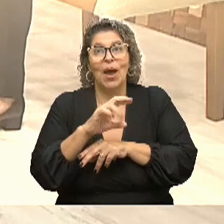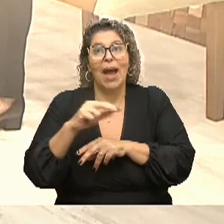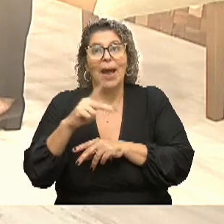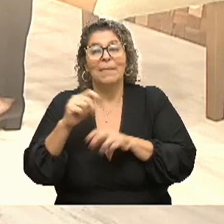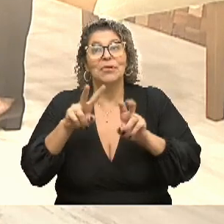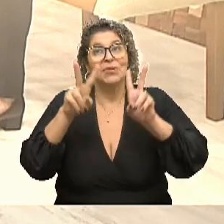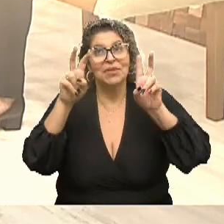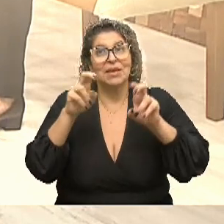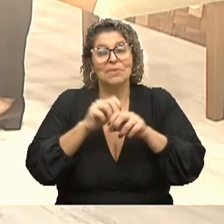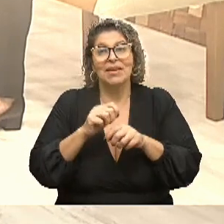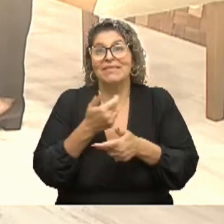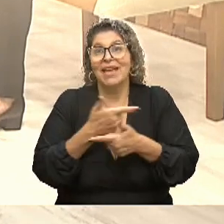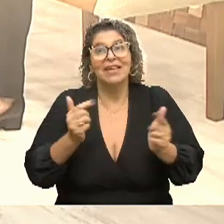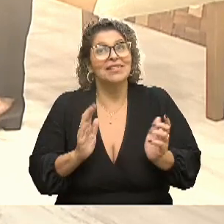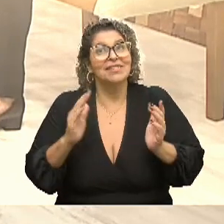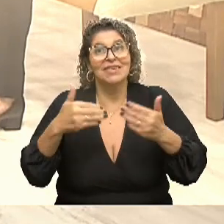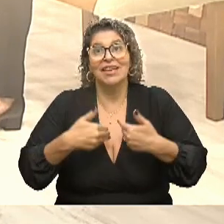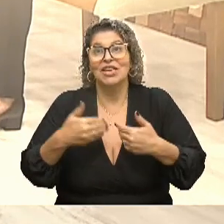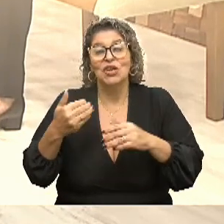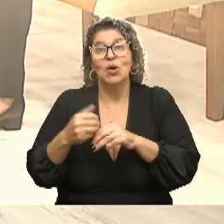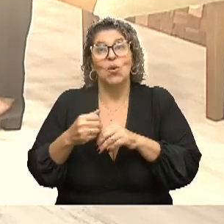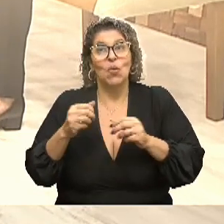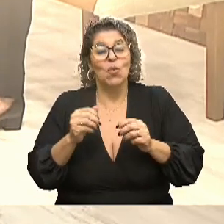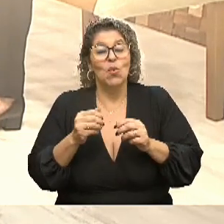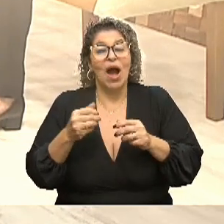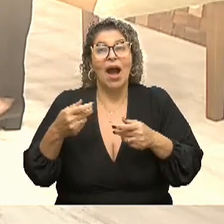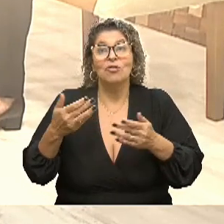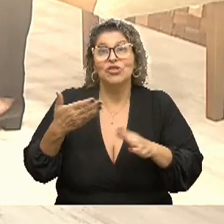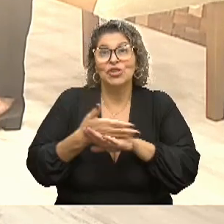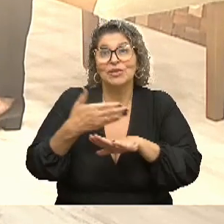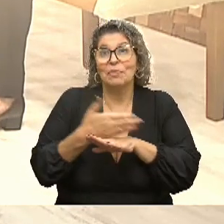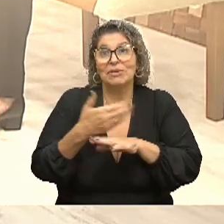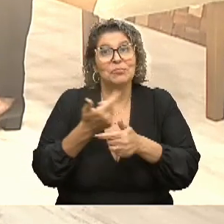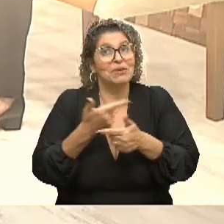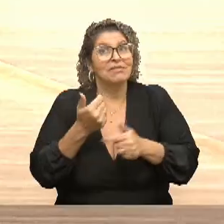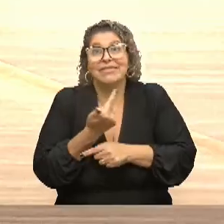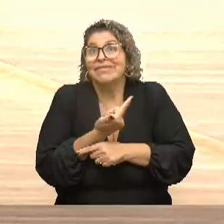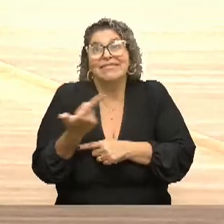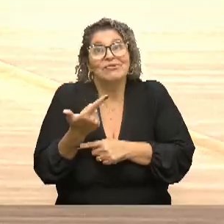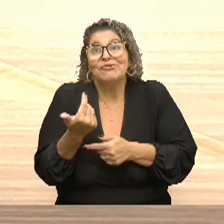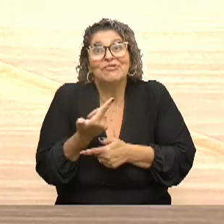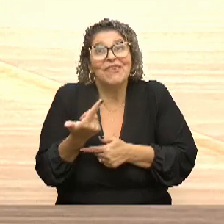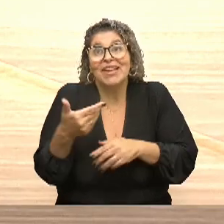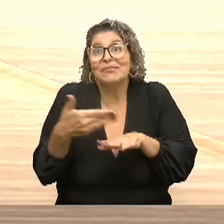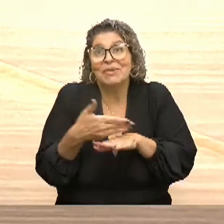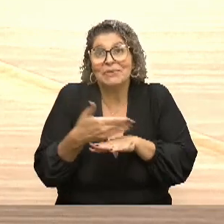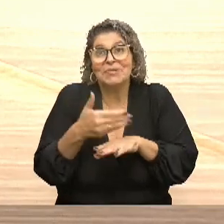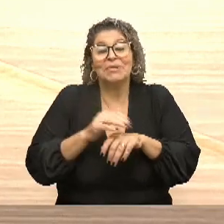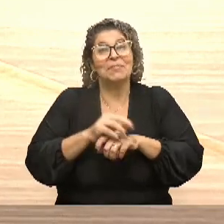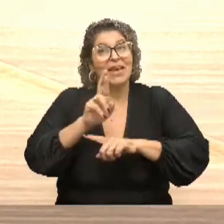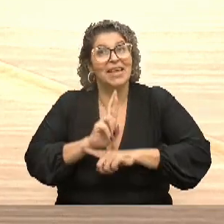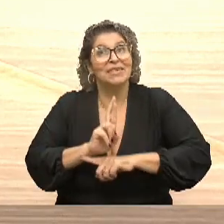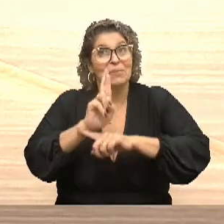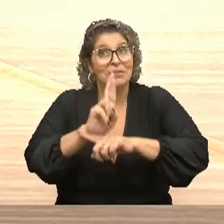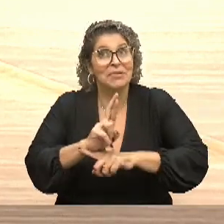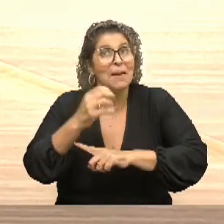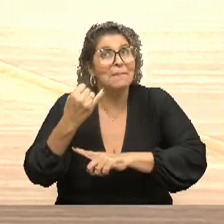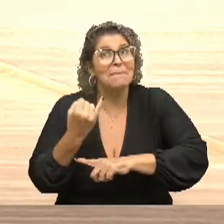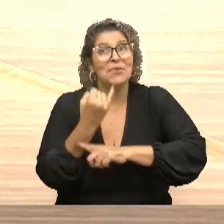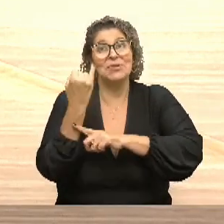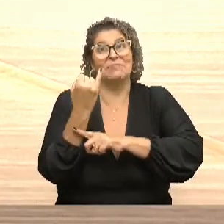Nós. Então, o Bernardo está aqui representando os autistas. A gente acha muito importante essa representatividade.